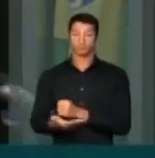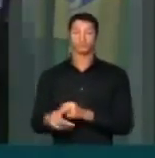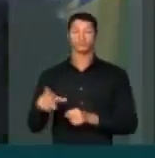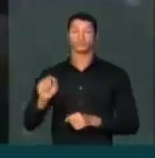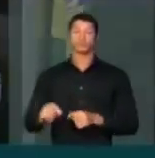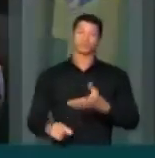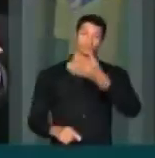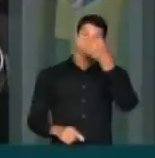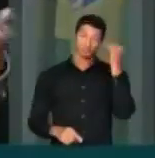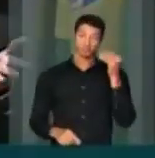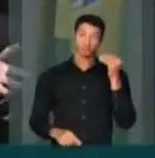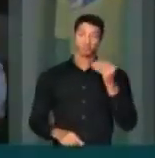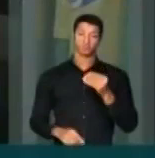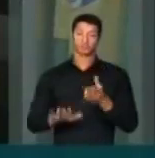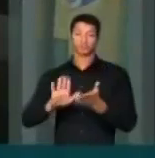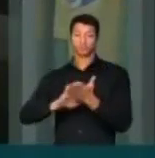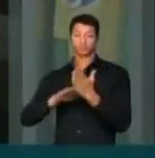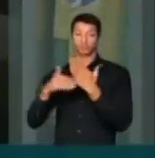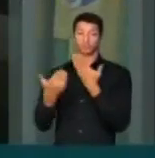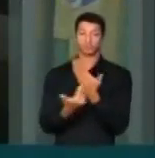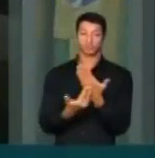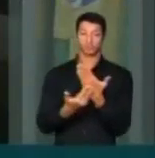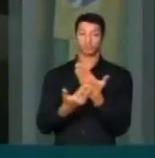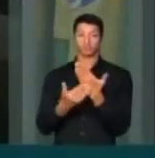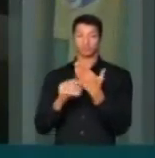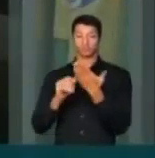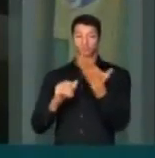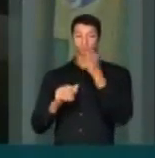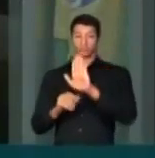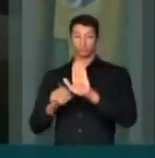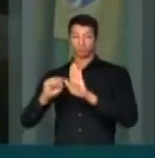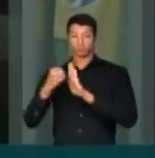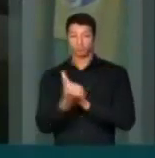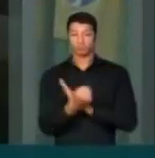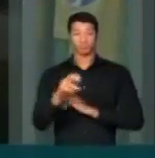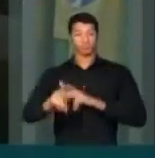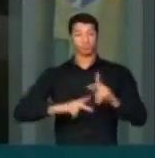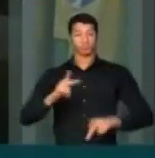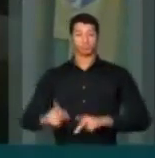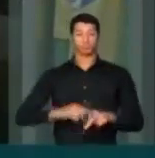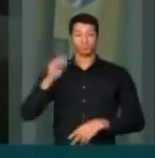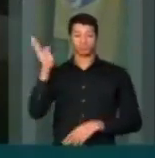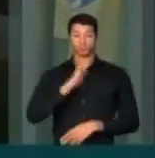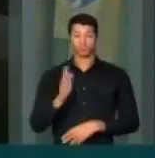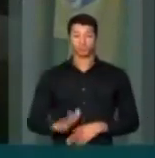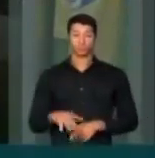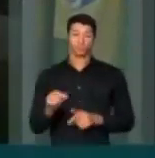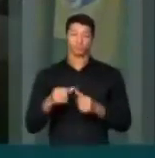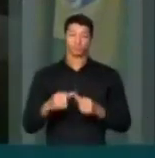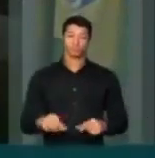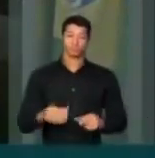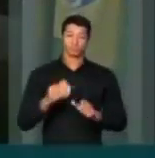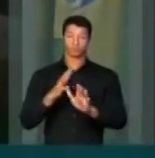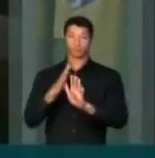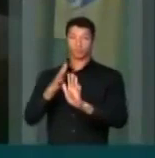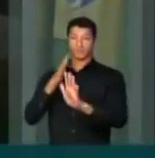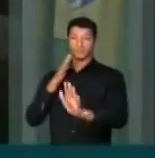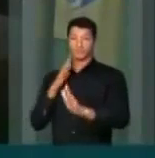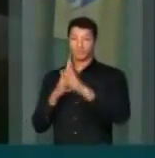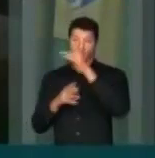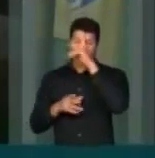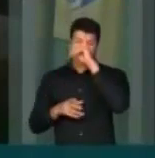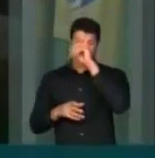esqueceu e está de costas para a sociedade. O povo brasileiro, que estão nas filas dos